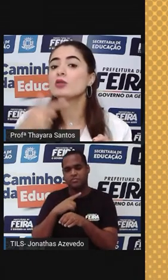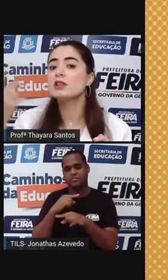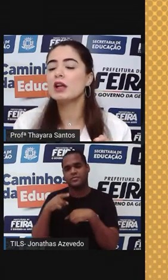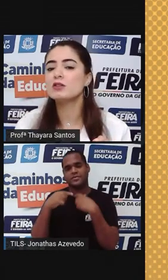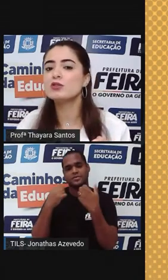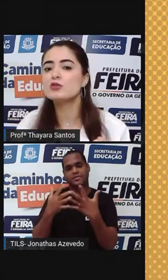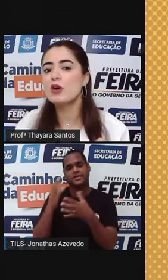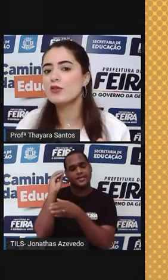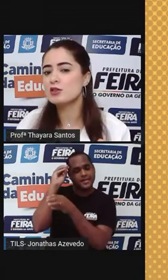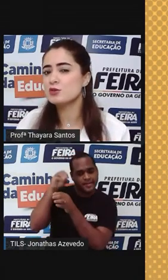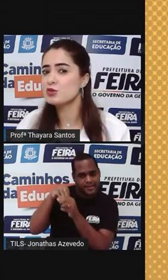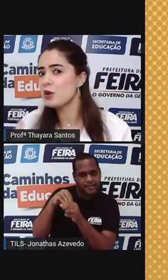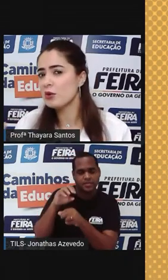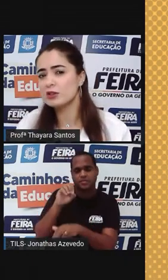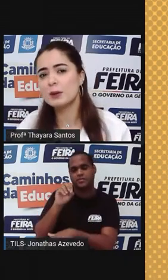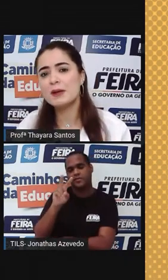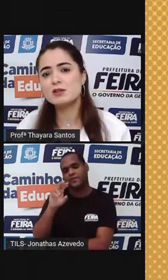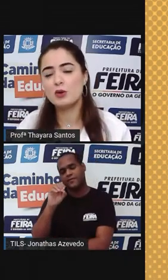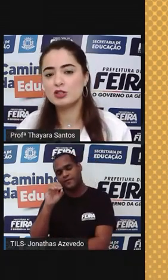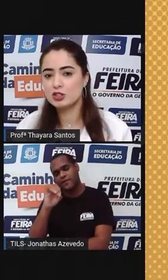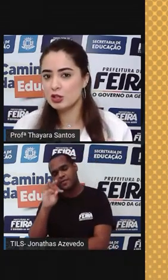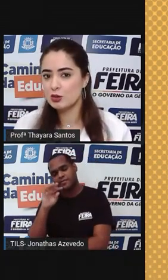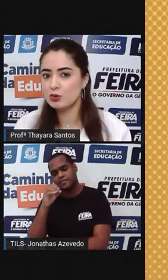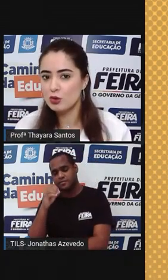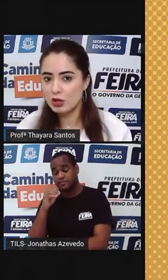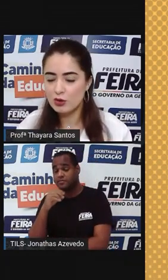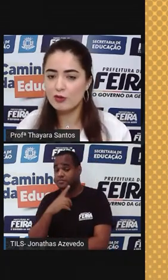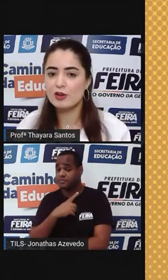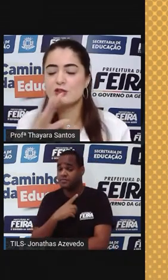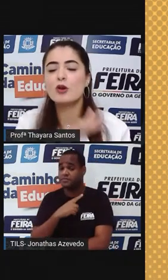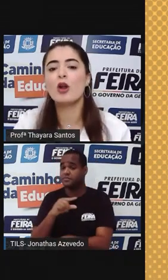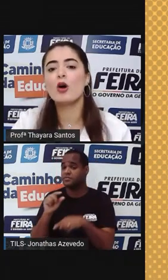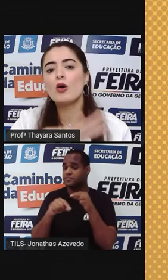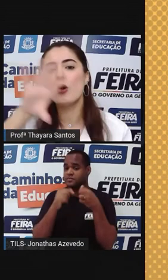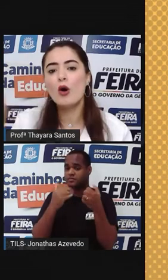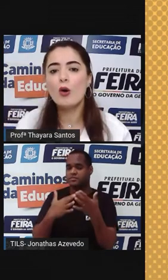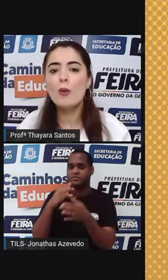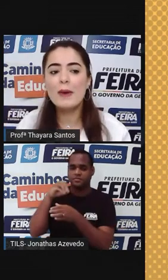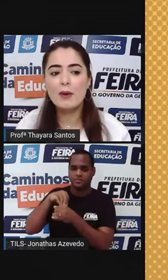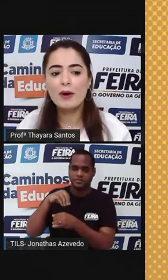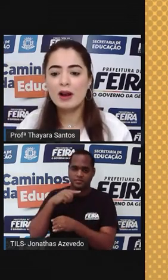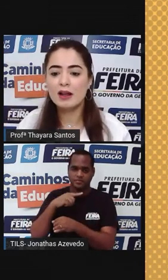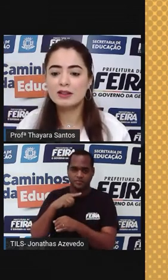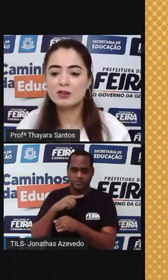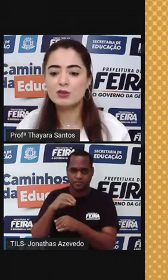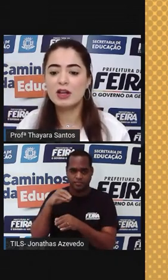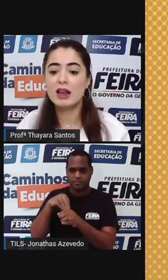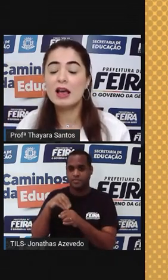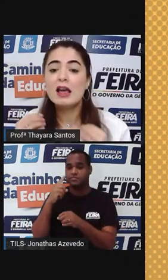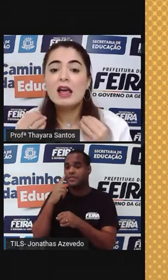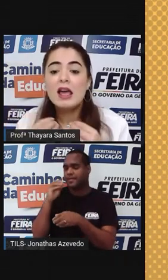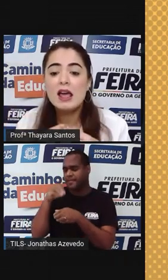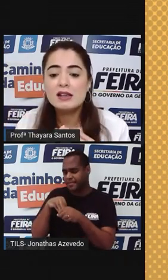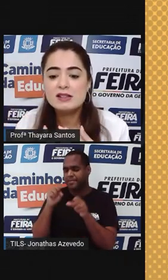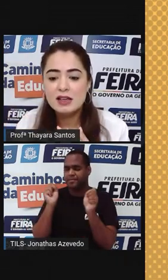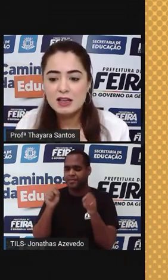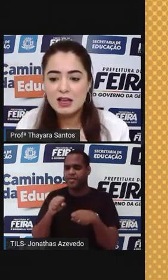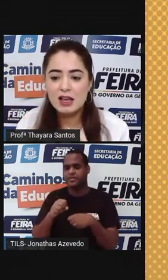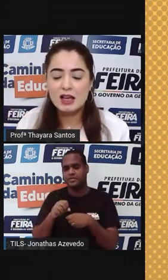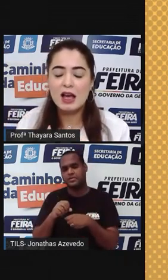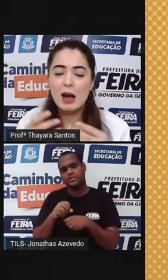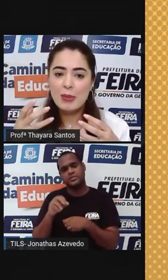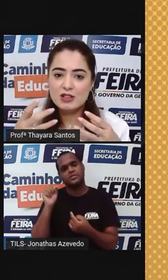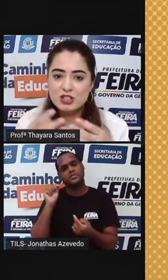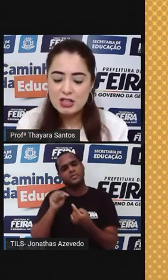coloco dentro de um ovócito de uma outra pessoa. Tiro o núcleo do ovócito e coloco o meu lá dentro dela. Esse,